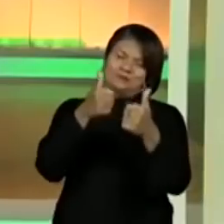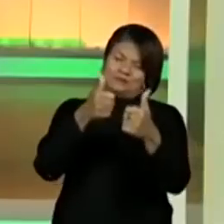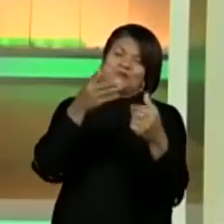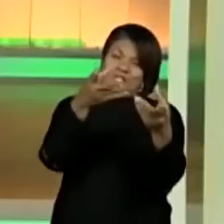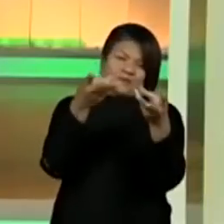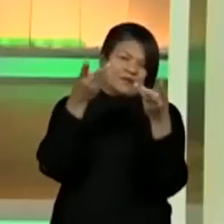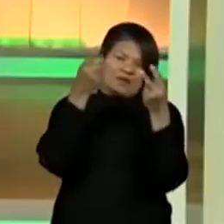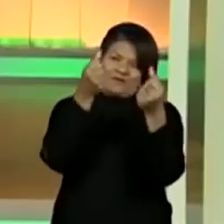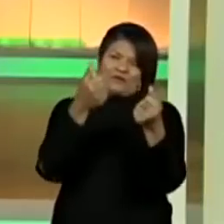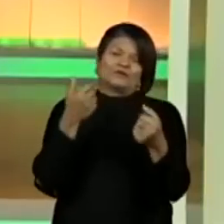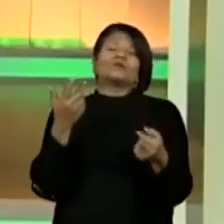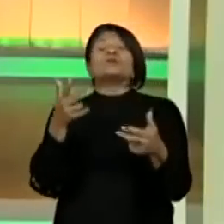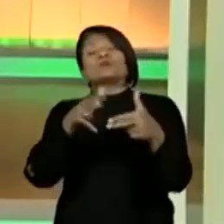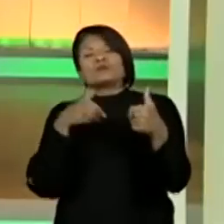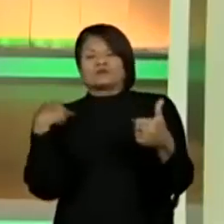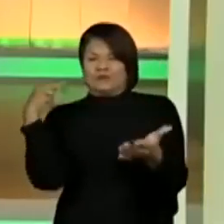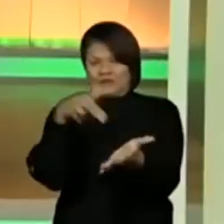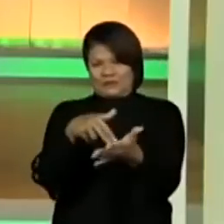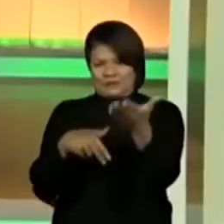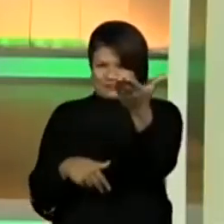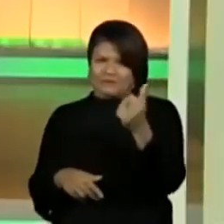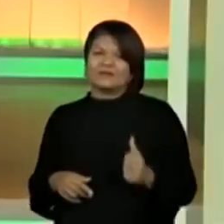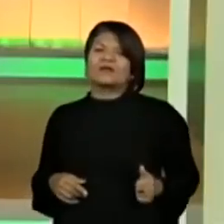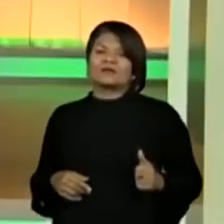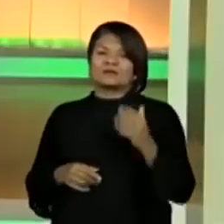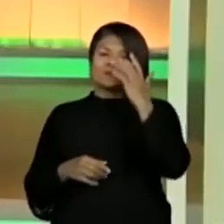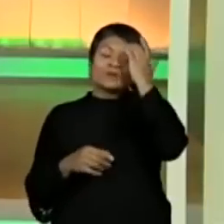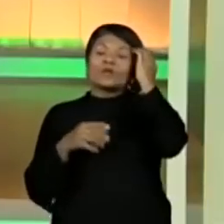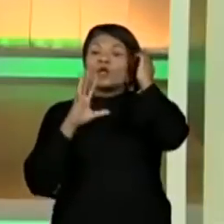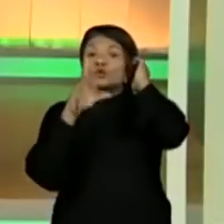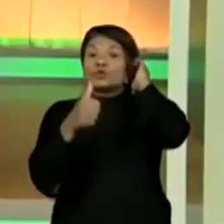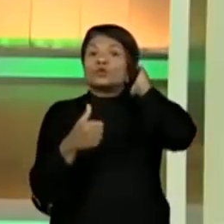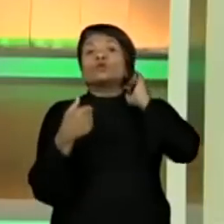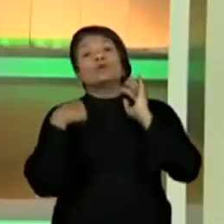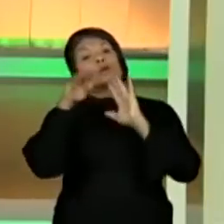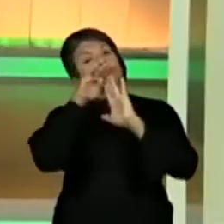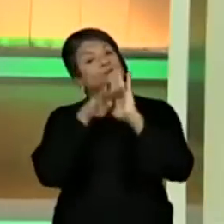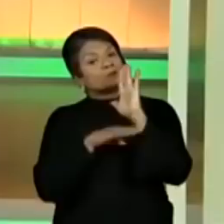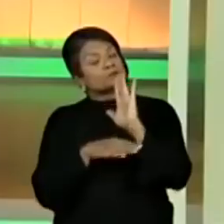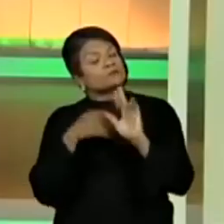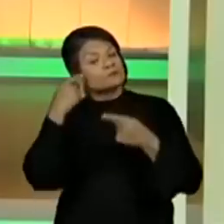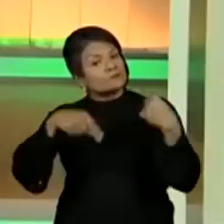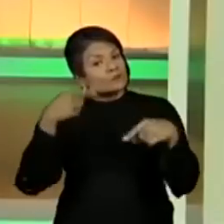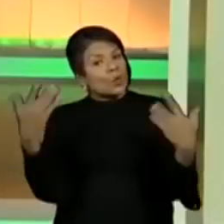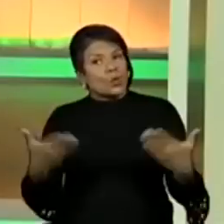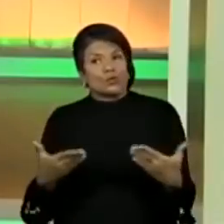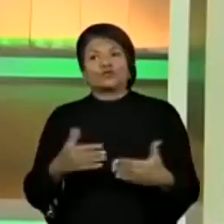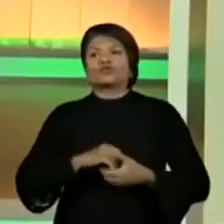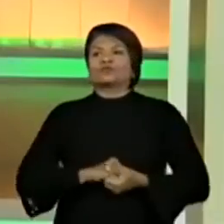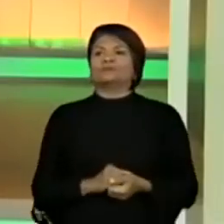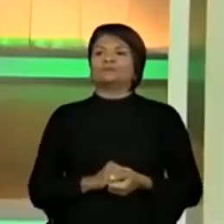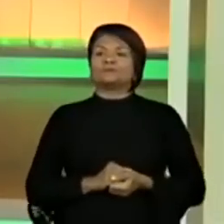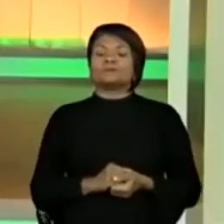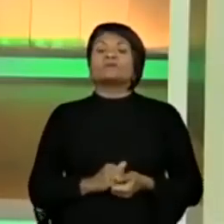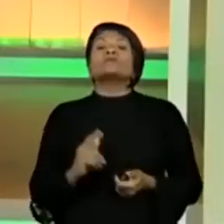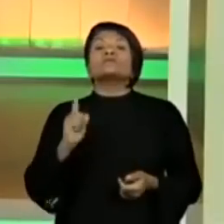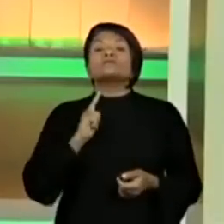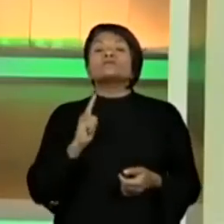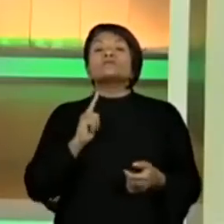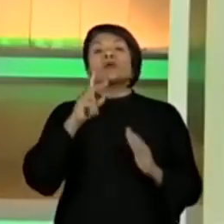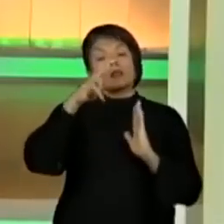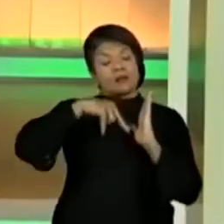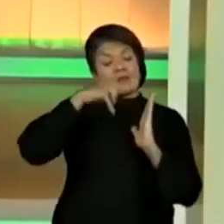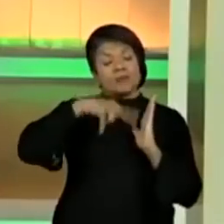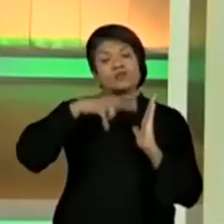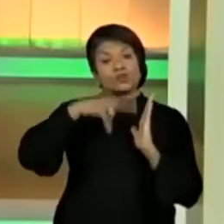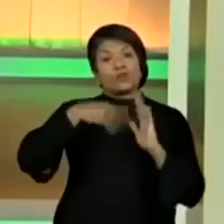que eu estou aqui com vocês. Tá? Isso tudo a gente vai discutir hoje. Tudo bem? Uma leitura coletiva. Agora eu quero ver. A gente